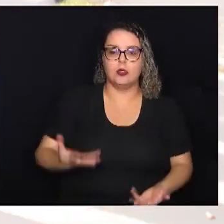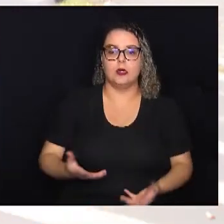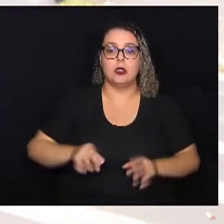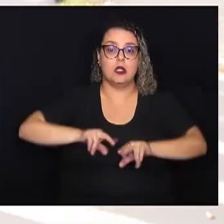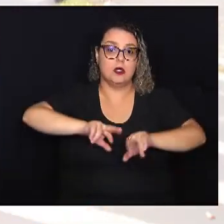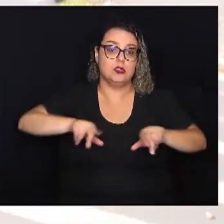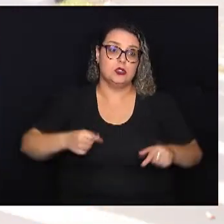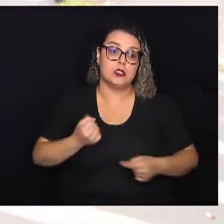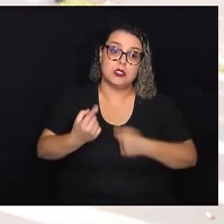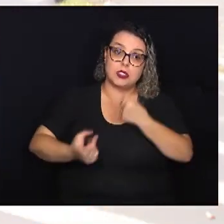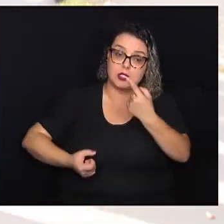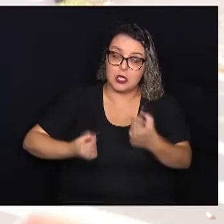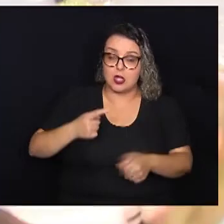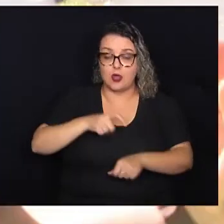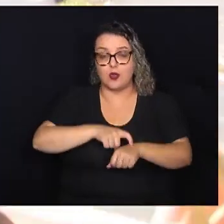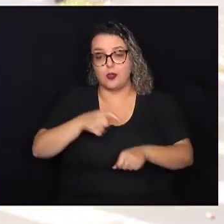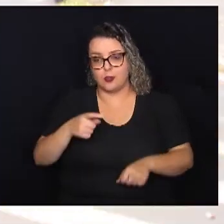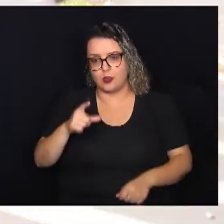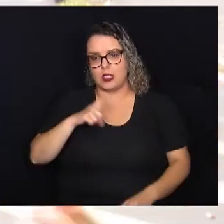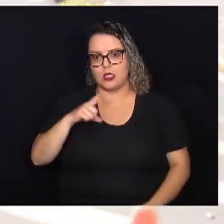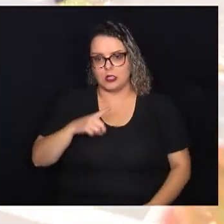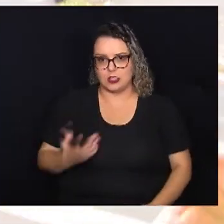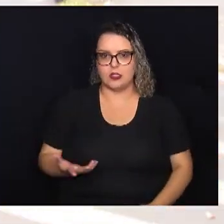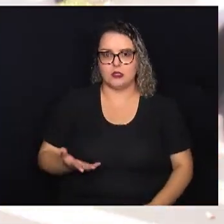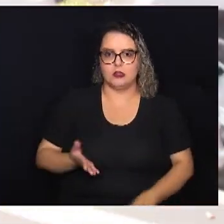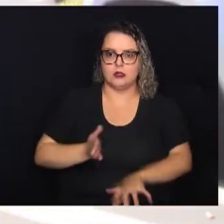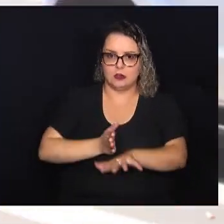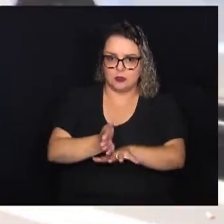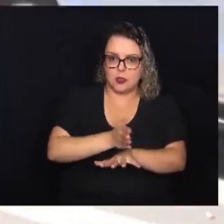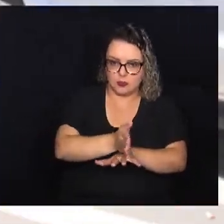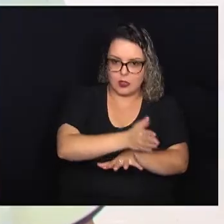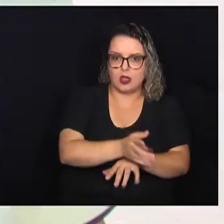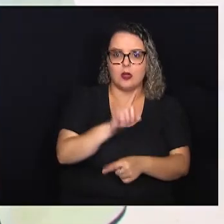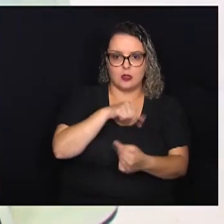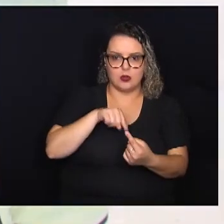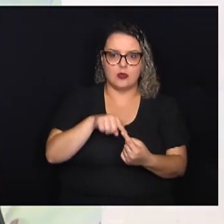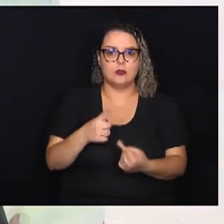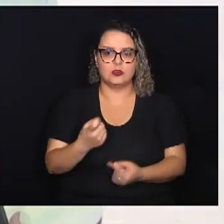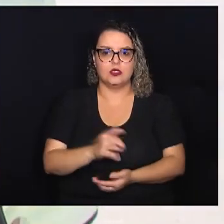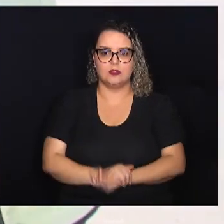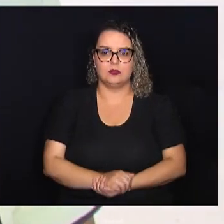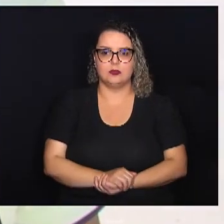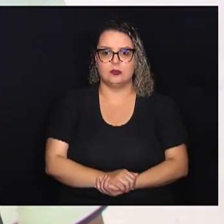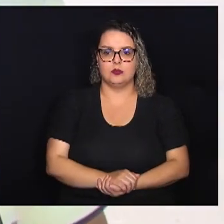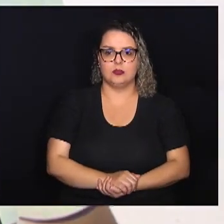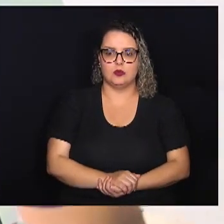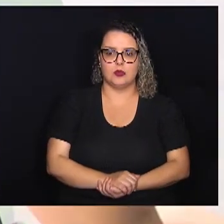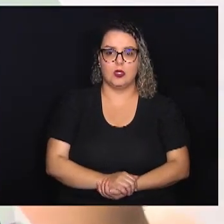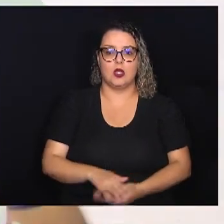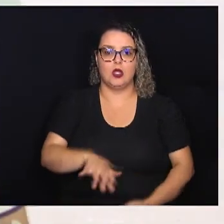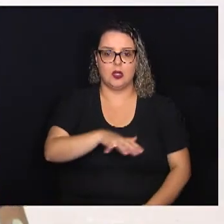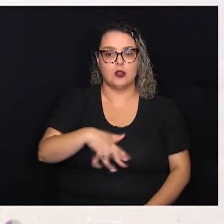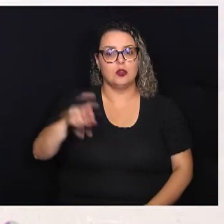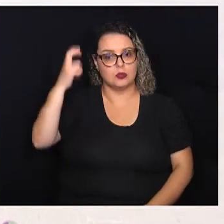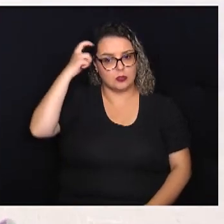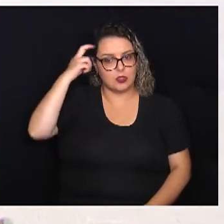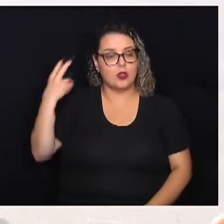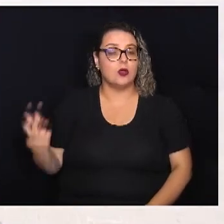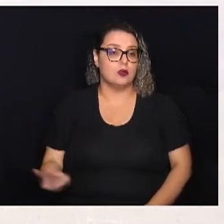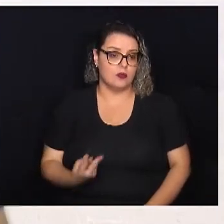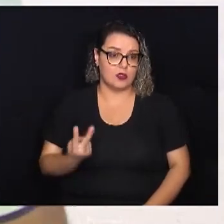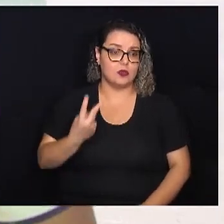mas em algum momento elas têm o mesmo direcionamento, um objetivo só, né? Eu sempre fui um fã da cultura, eu acho que você tem que valorizar os